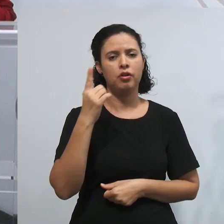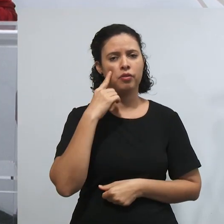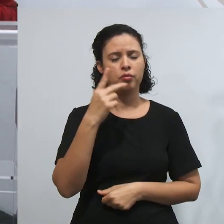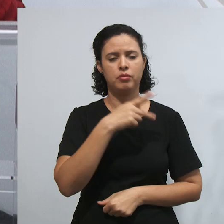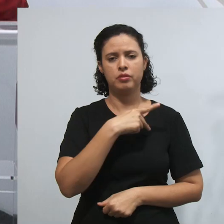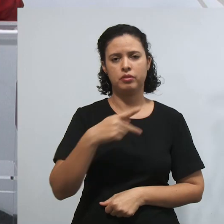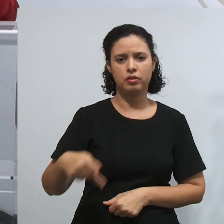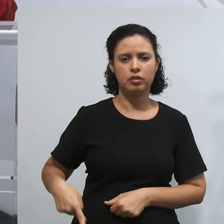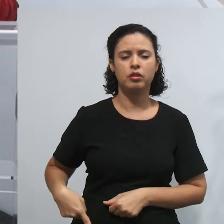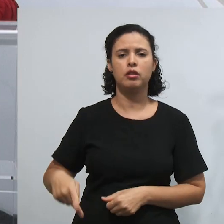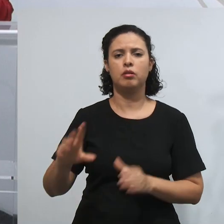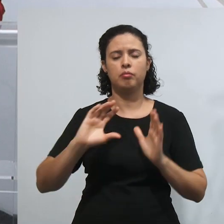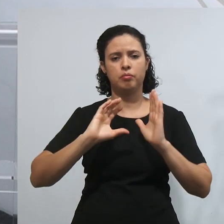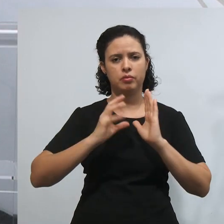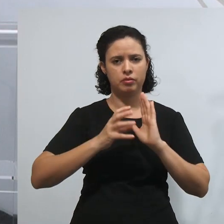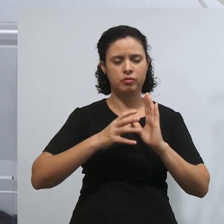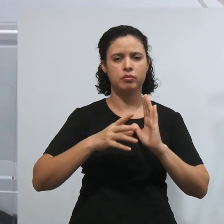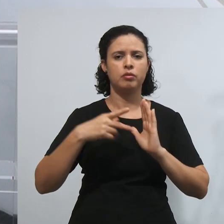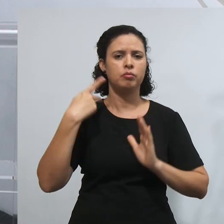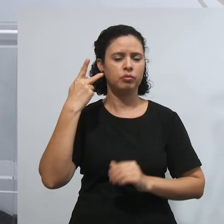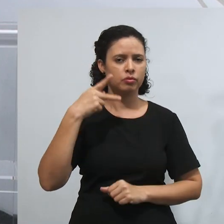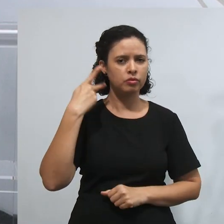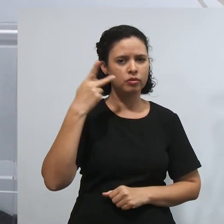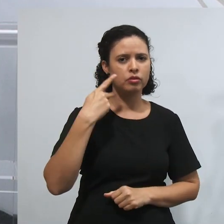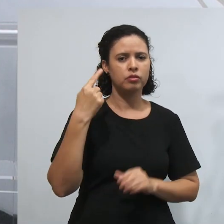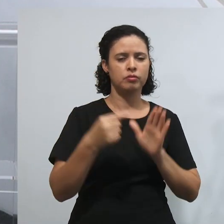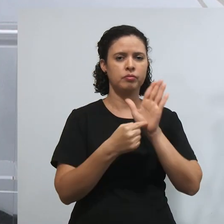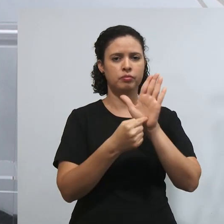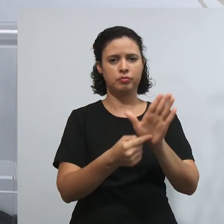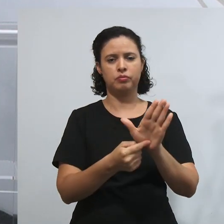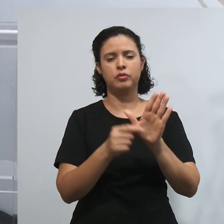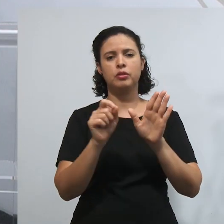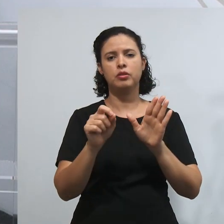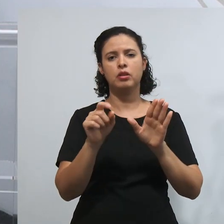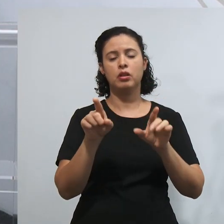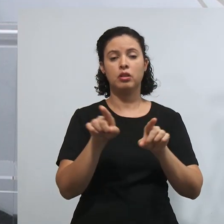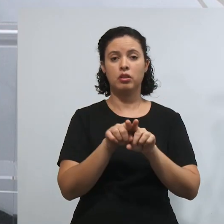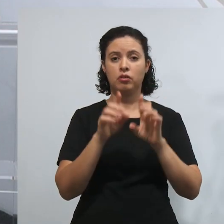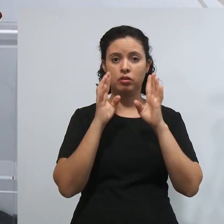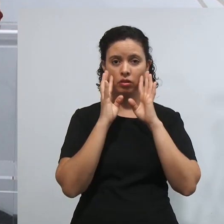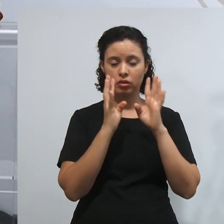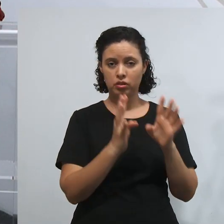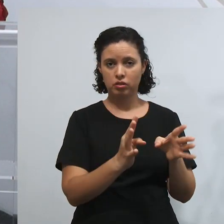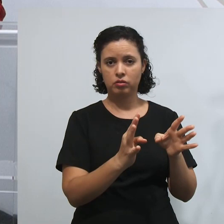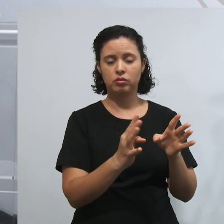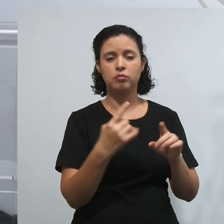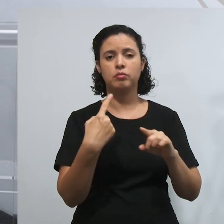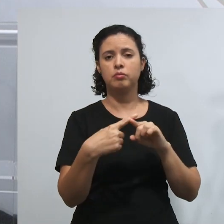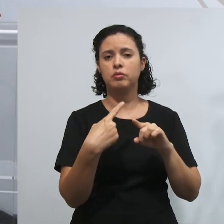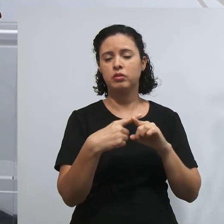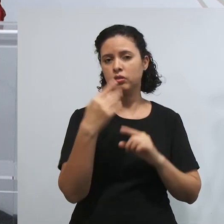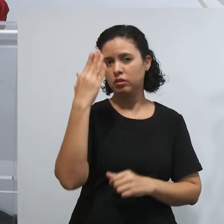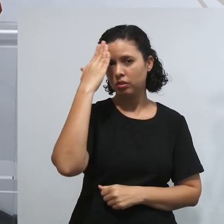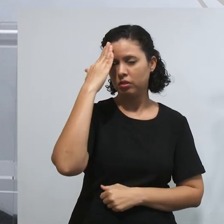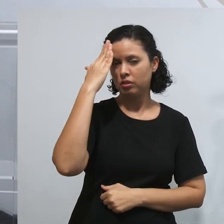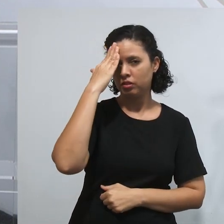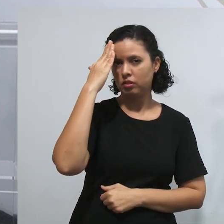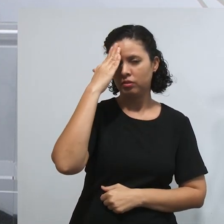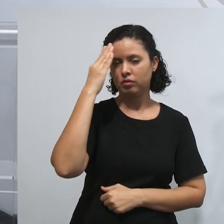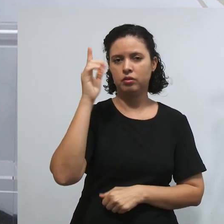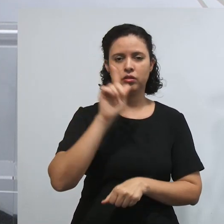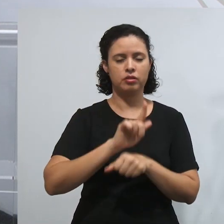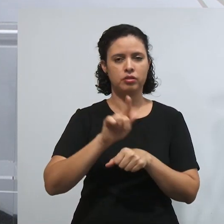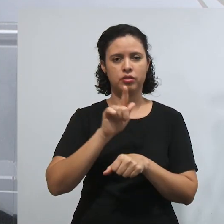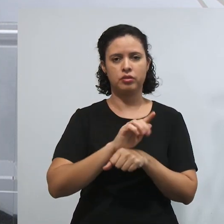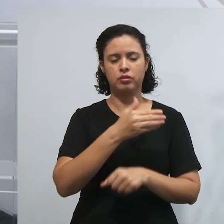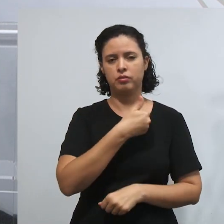República, partido político com representação no Congresso Nacional, fique atentos, porque sabemos que para estar na gestão